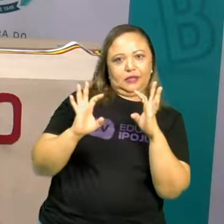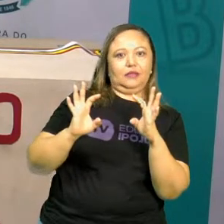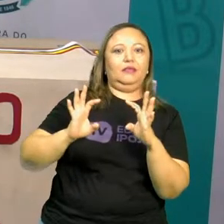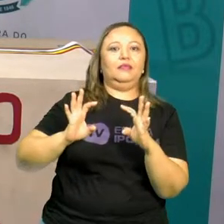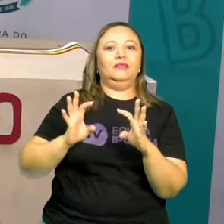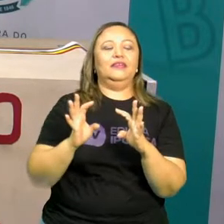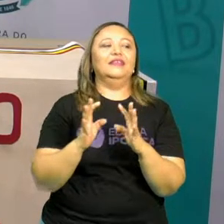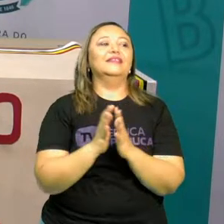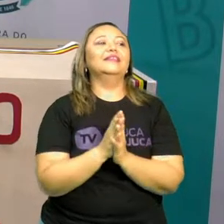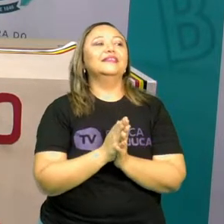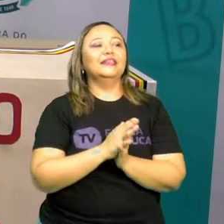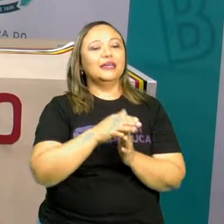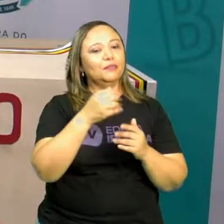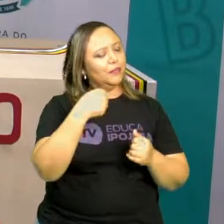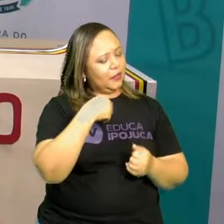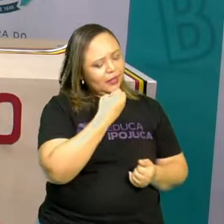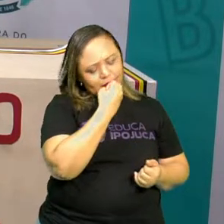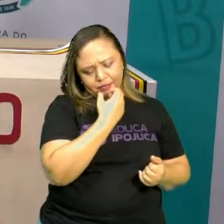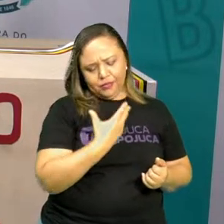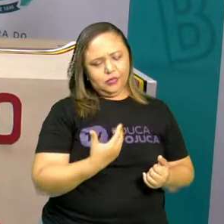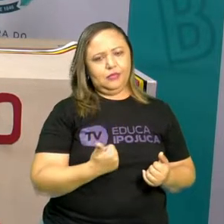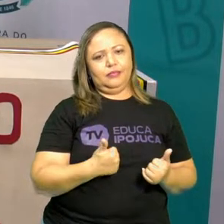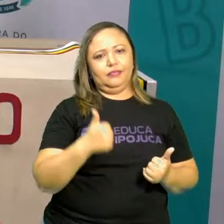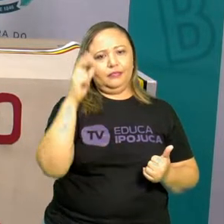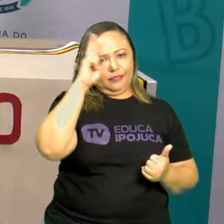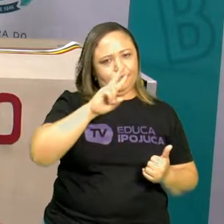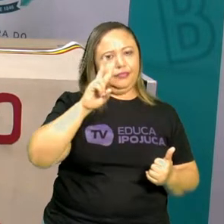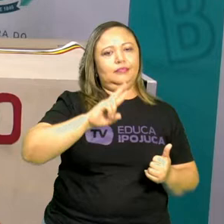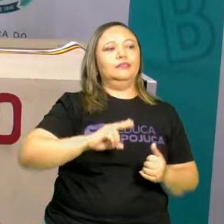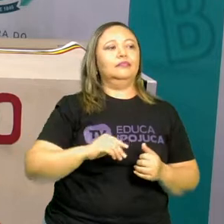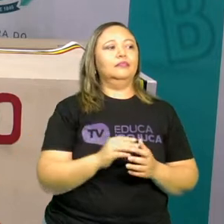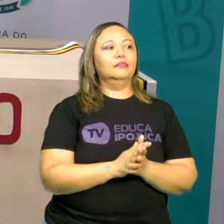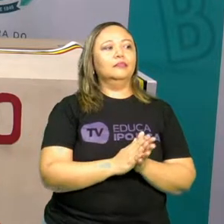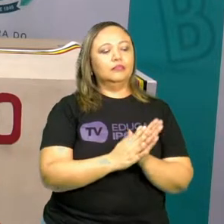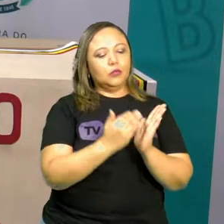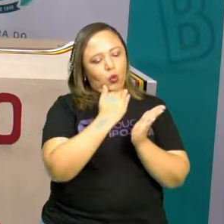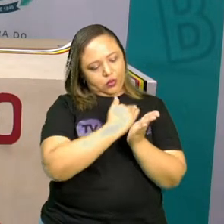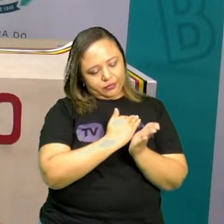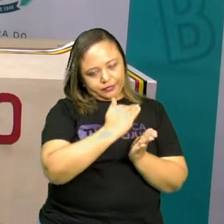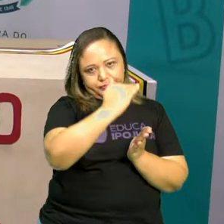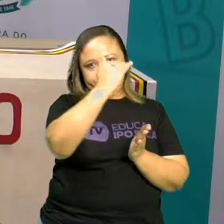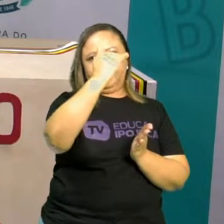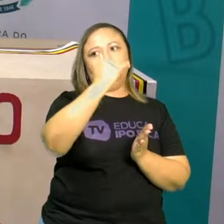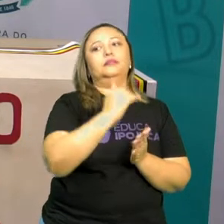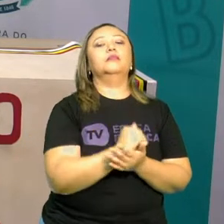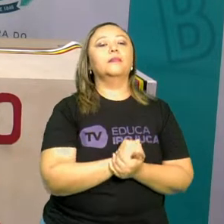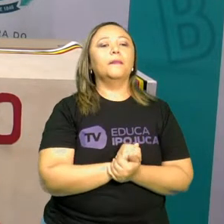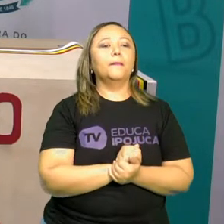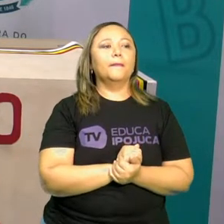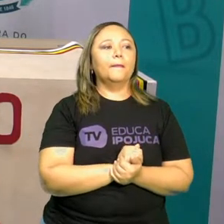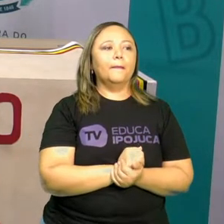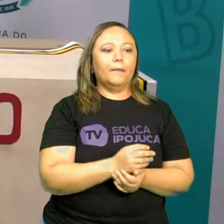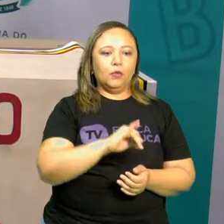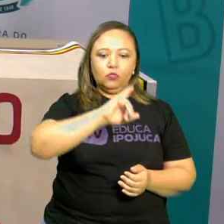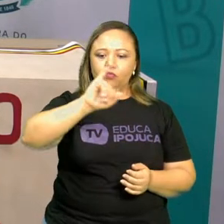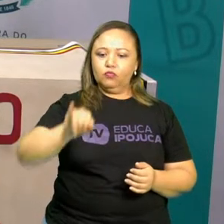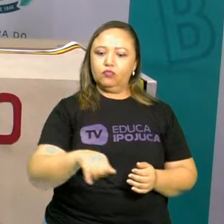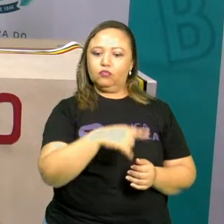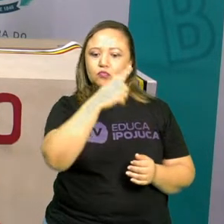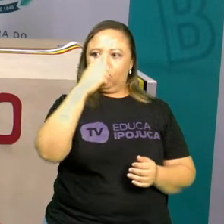nessa historinha porque ela é muito legal. E começa assim João